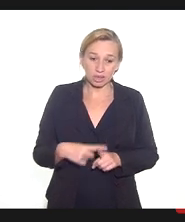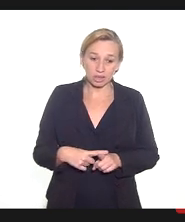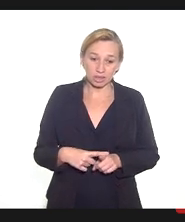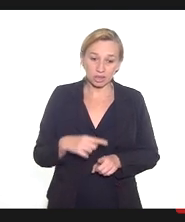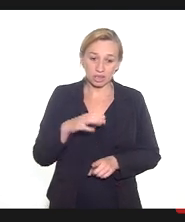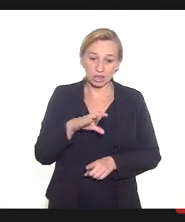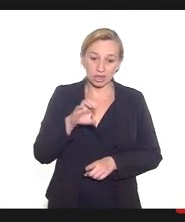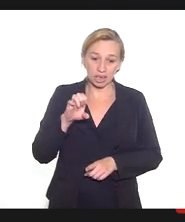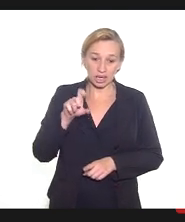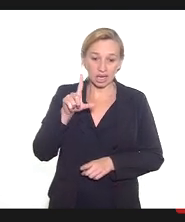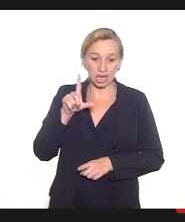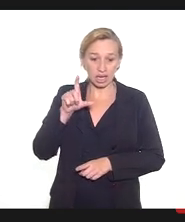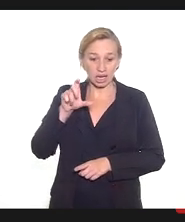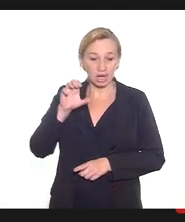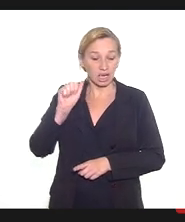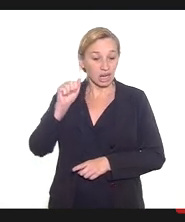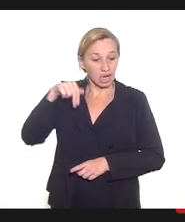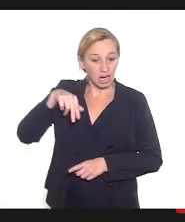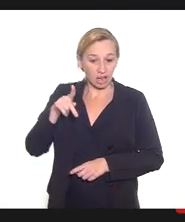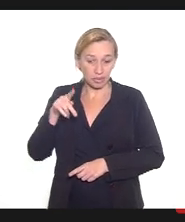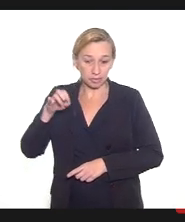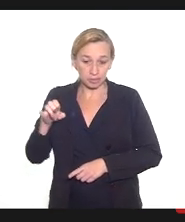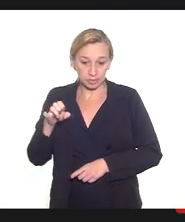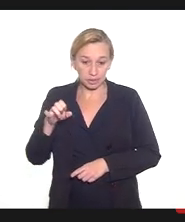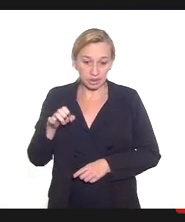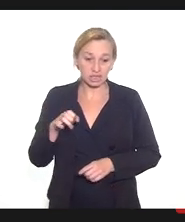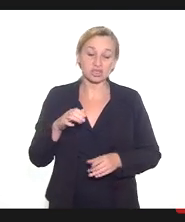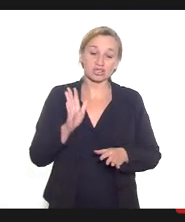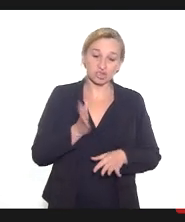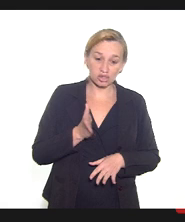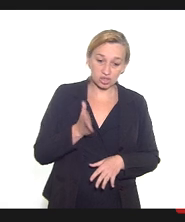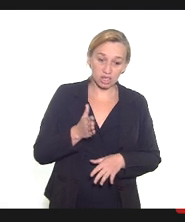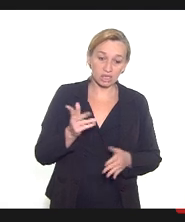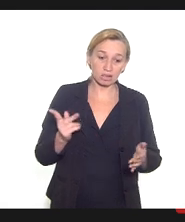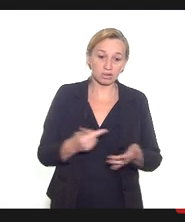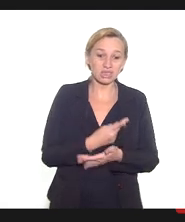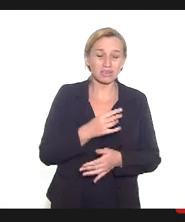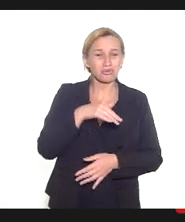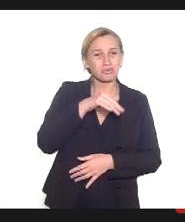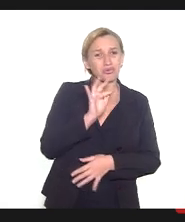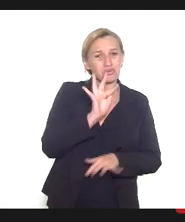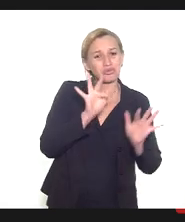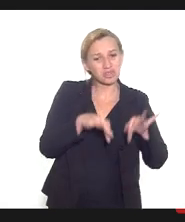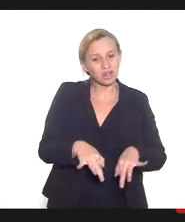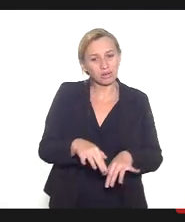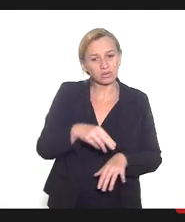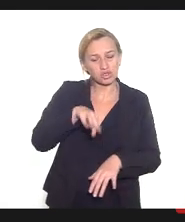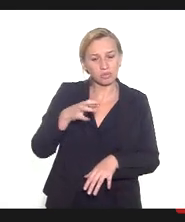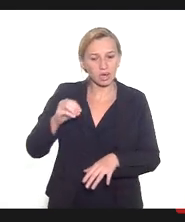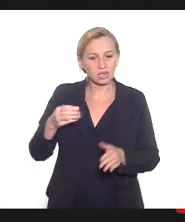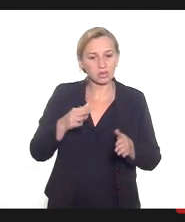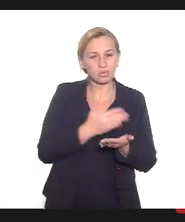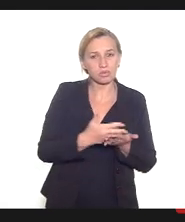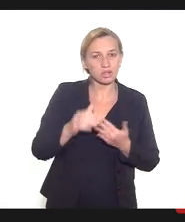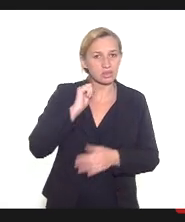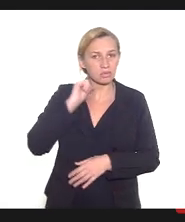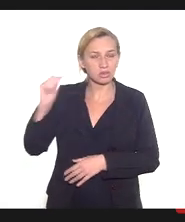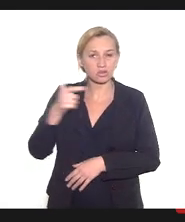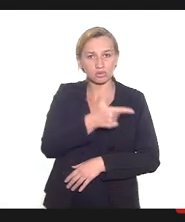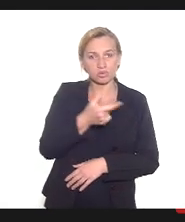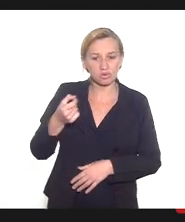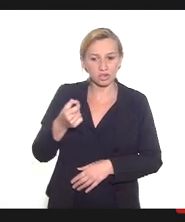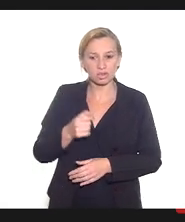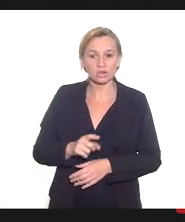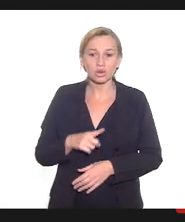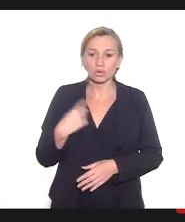anunciada. Desde que começaram a acontecer as primeiras mortes, isso foi no final de março, começo de abril de 2020,